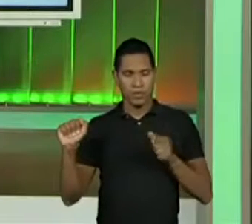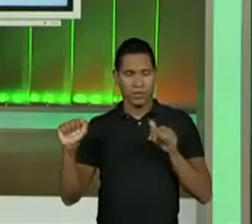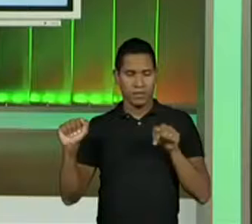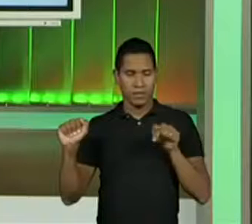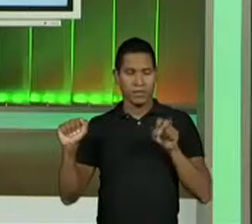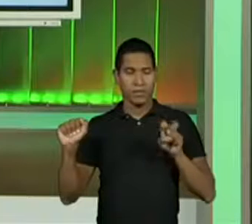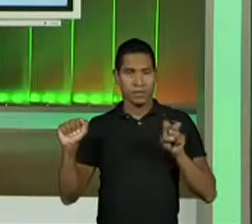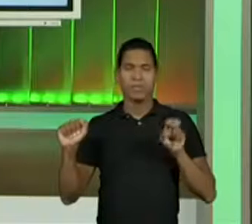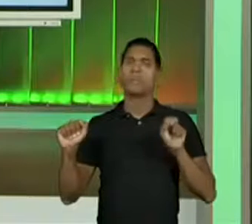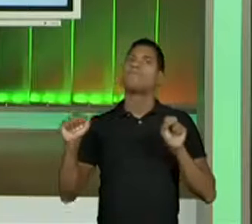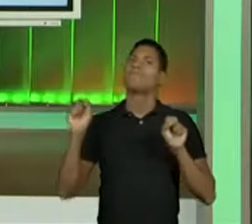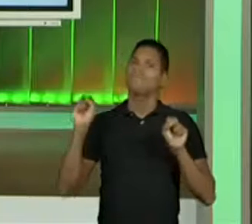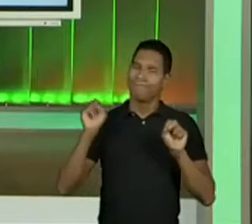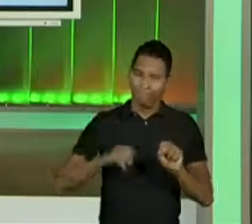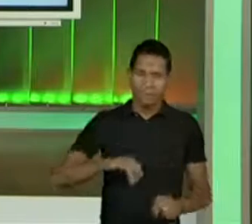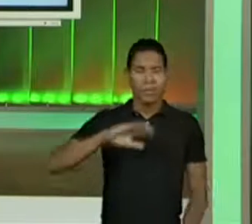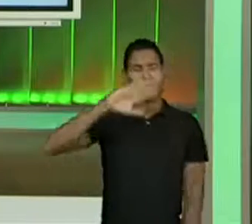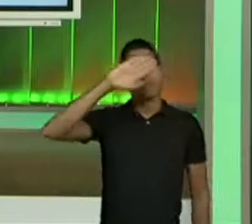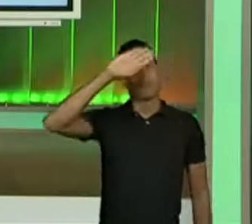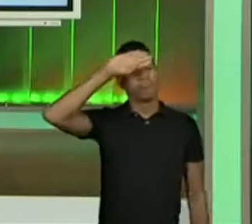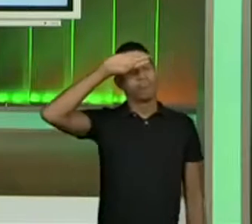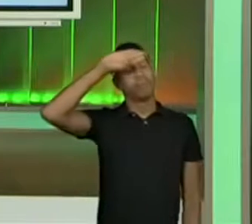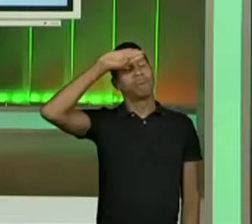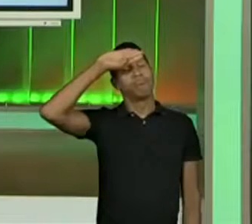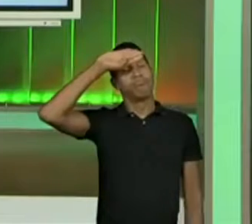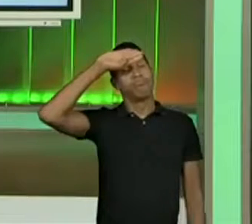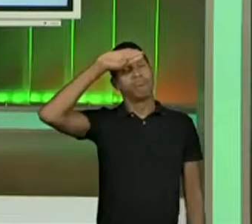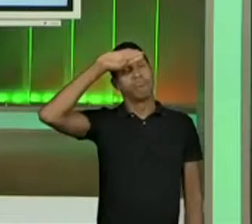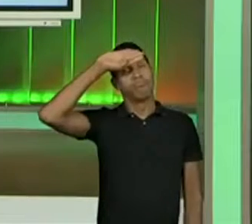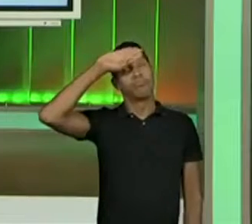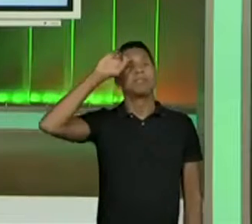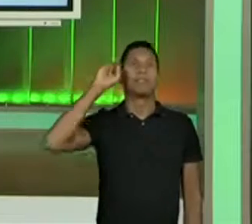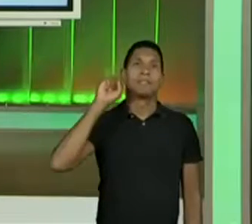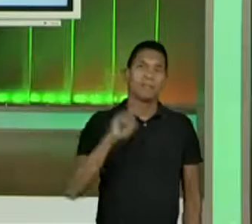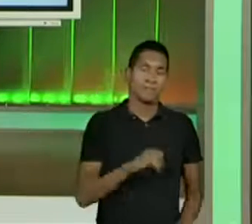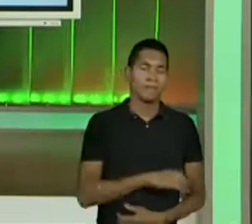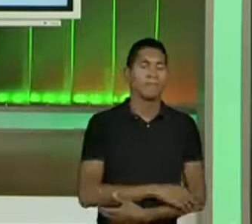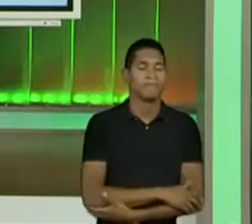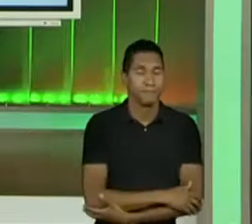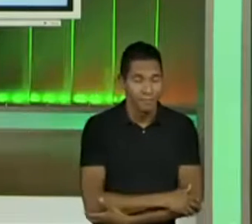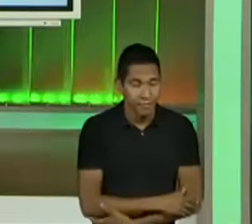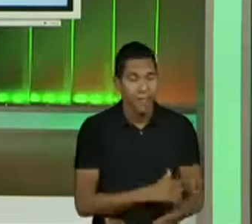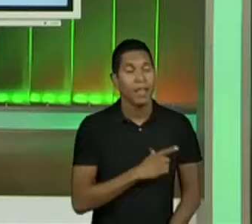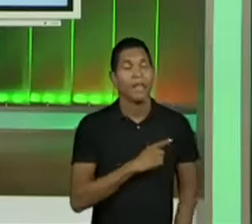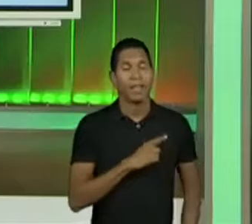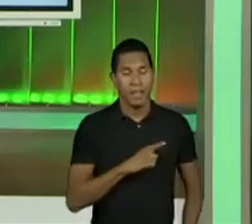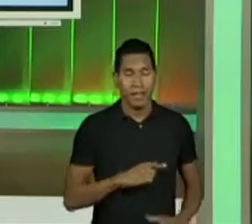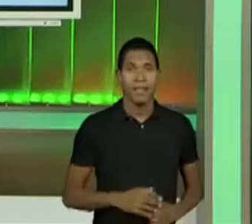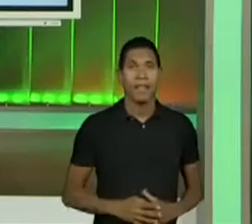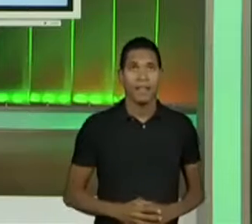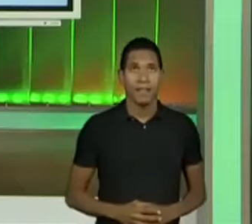Então, essa pessoa aqui está com febre. Tem febre.